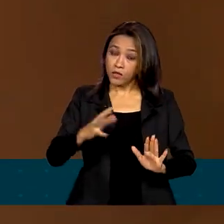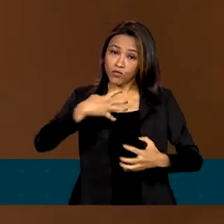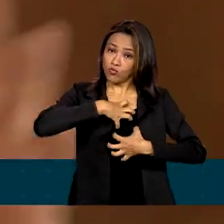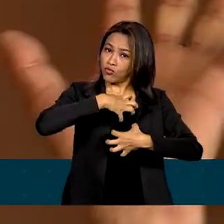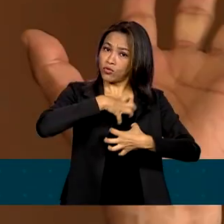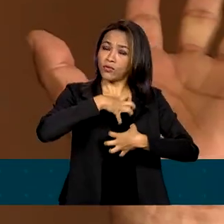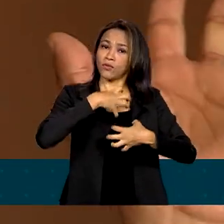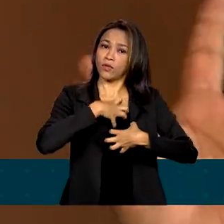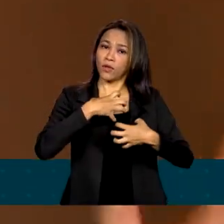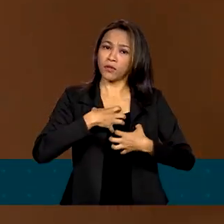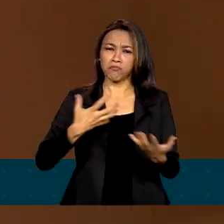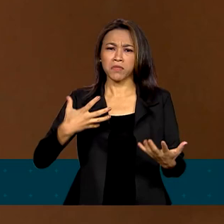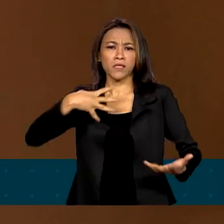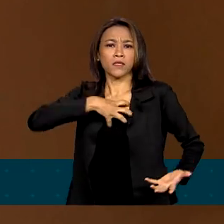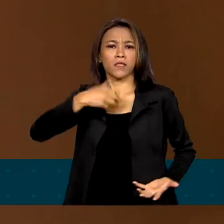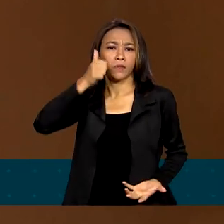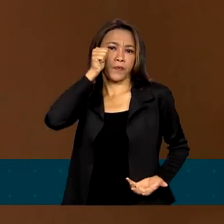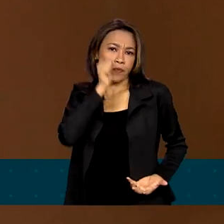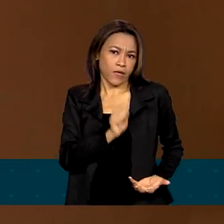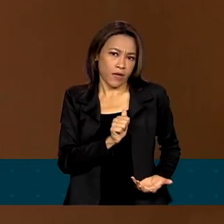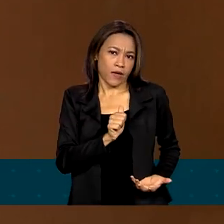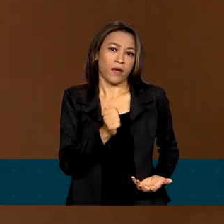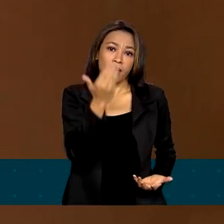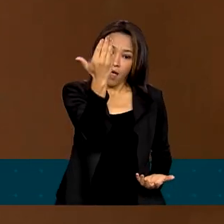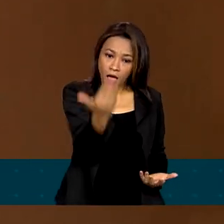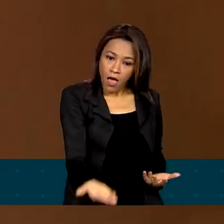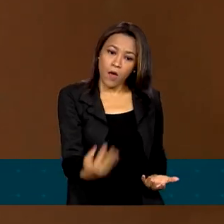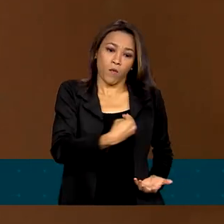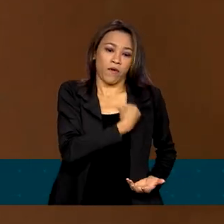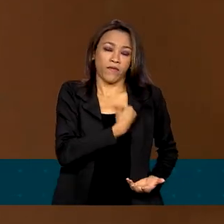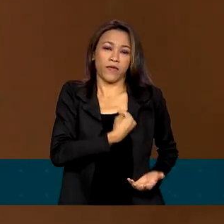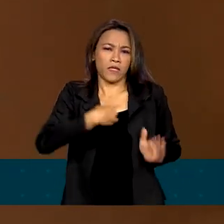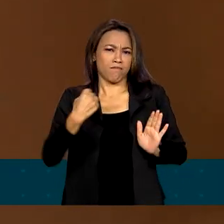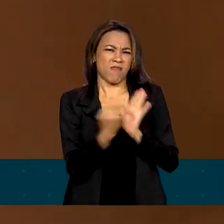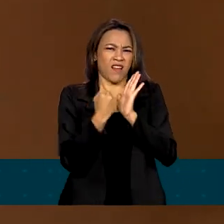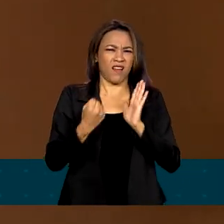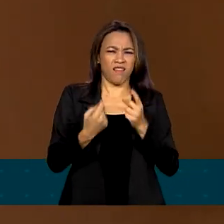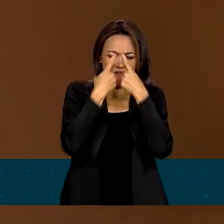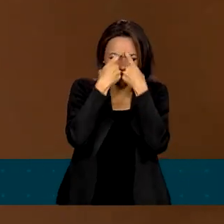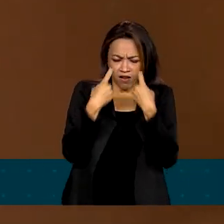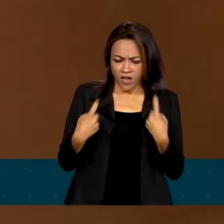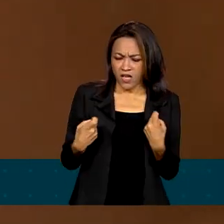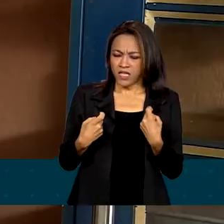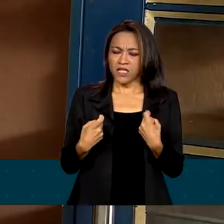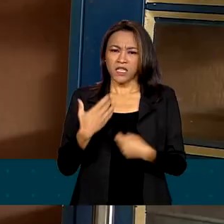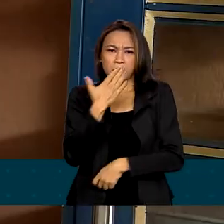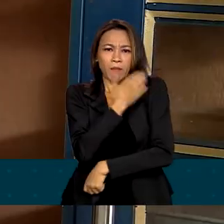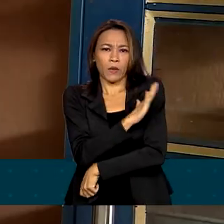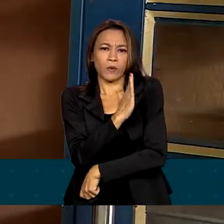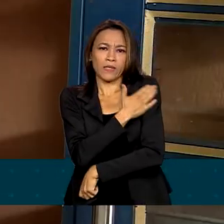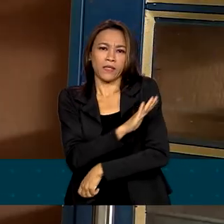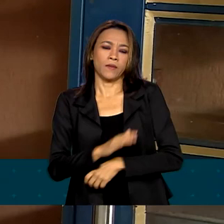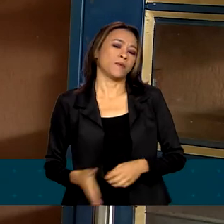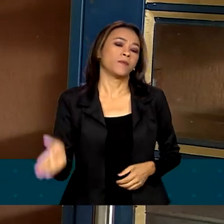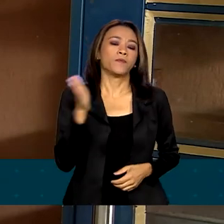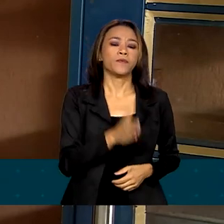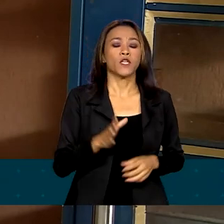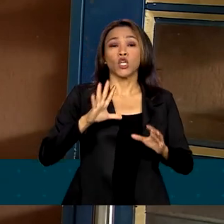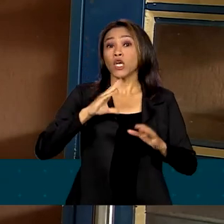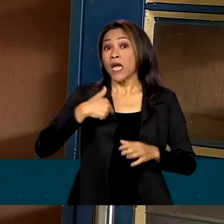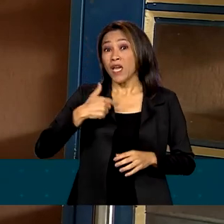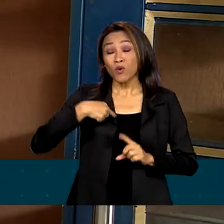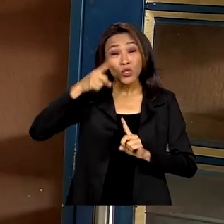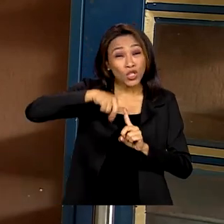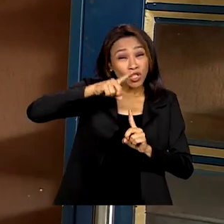pensa e, sobretudo, se sente mulher. Uma vida marcada pela violência e o preconceito. Todo tipo de agressões eu